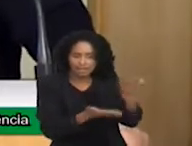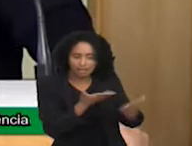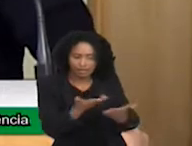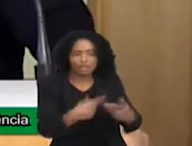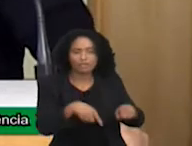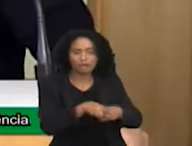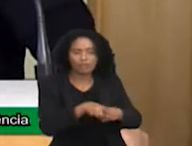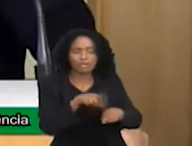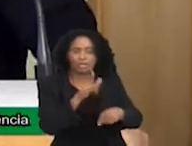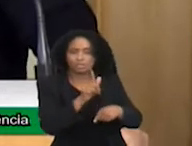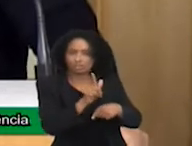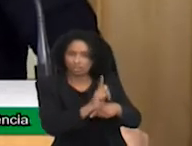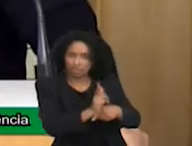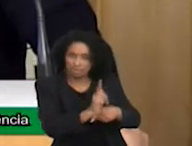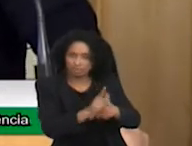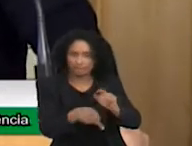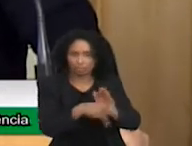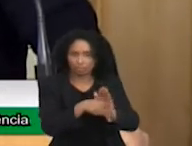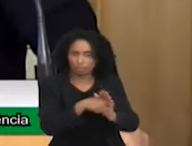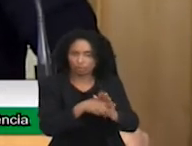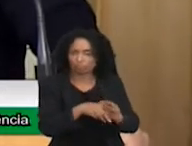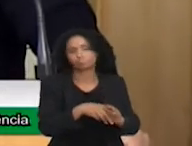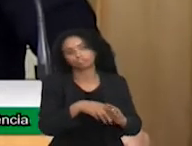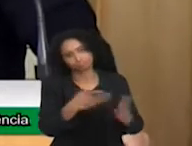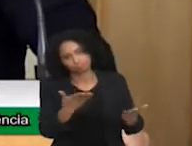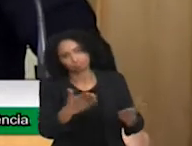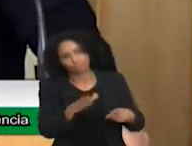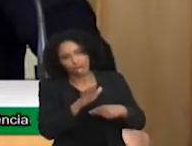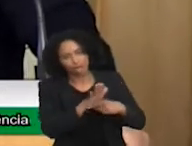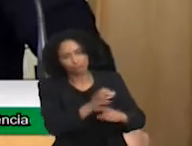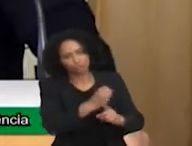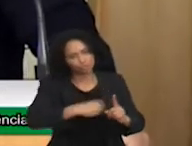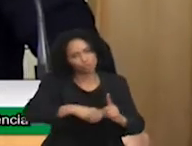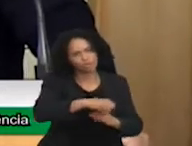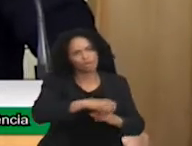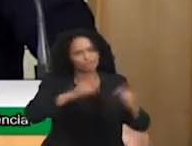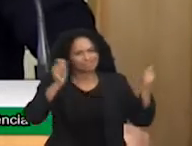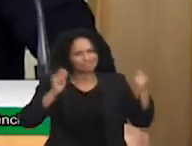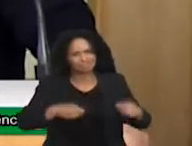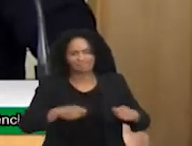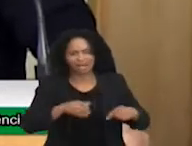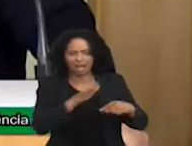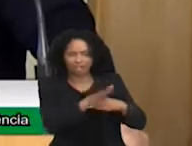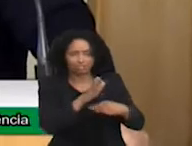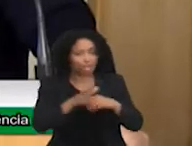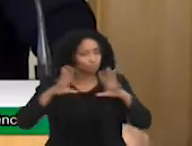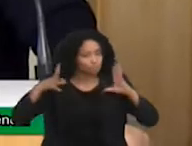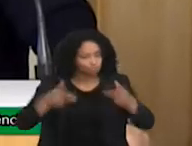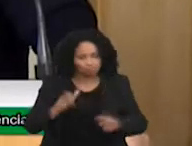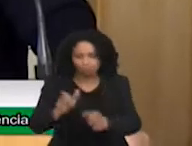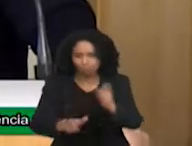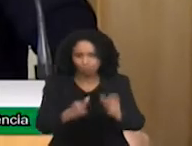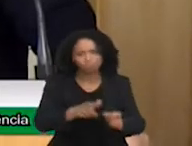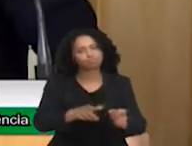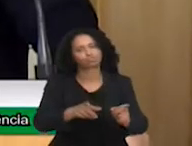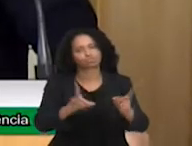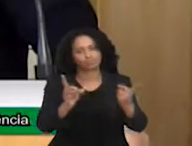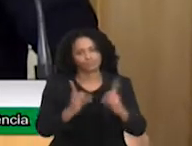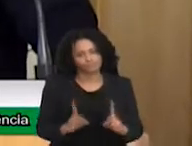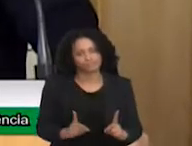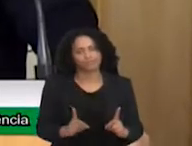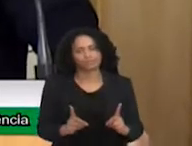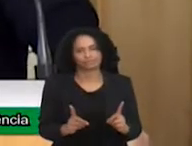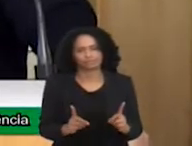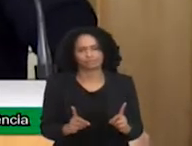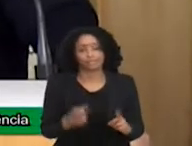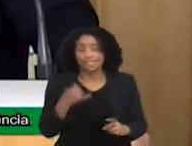educação e assistência social, a gente consegue atender a toda deficiência. Se eu tenho um sistema